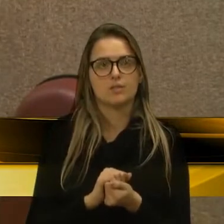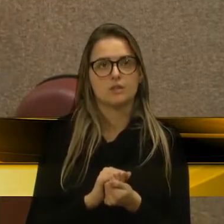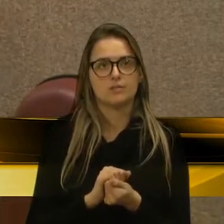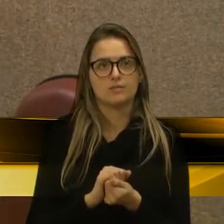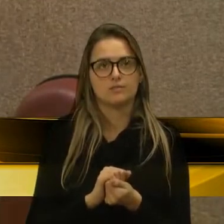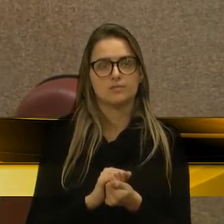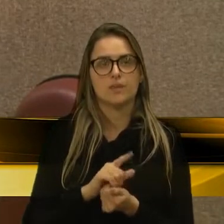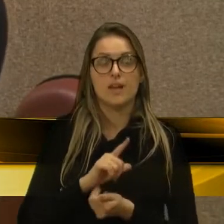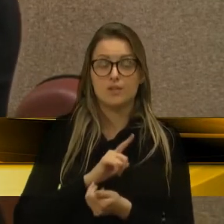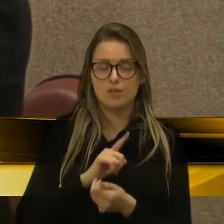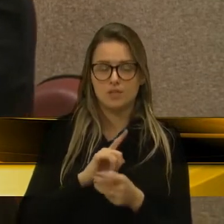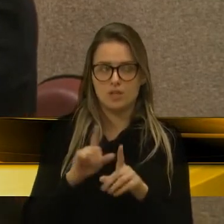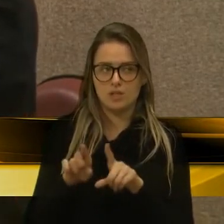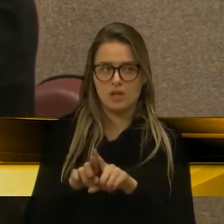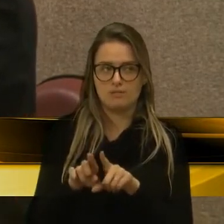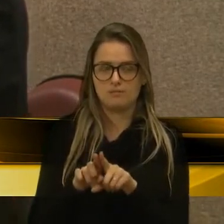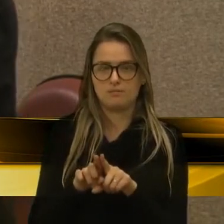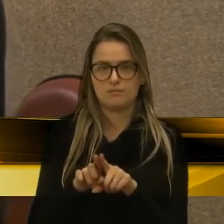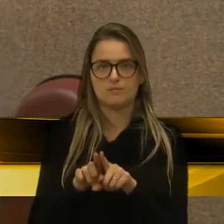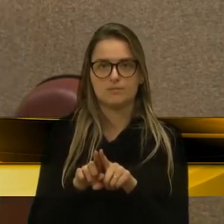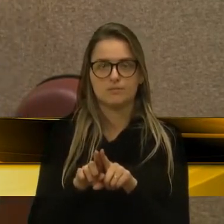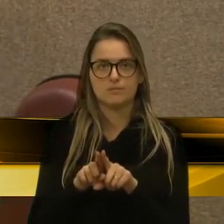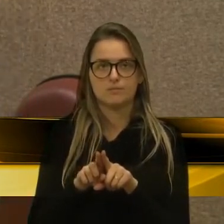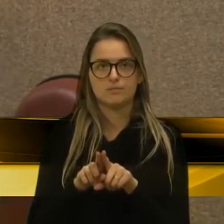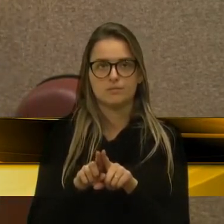fulano, ciclano, poderia, já era, passou?